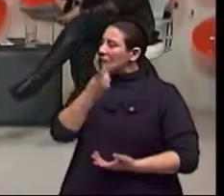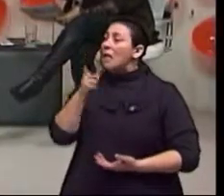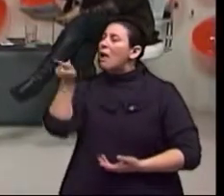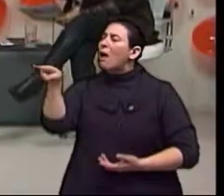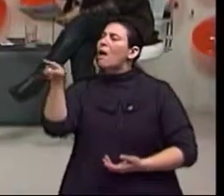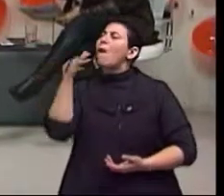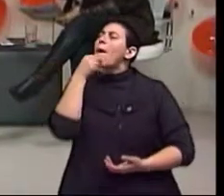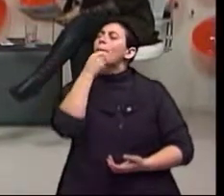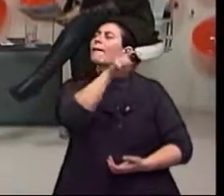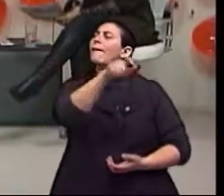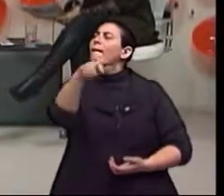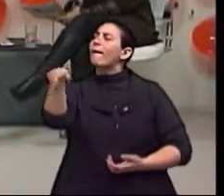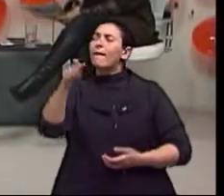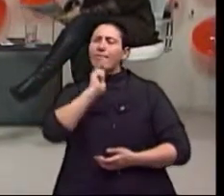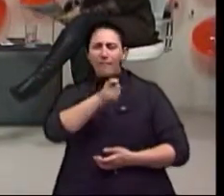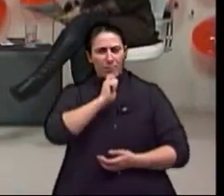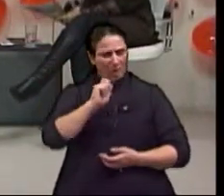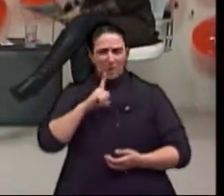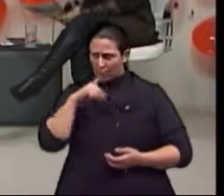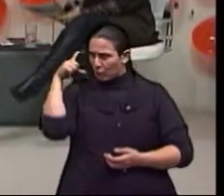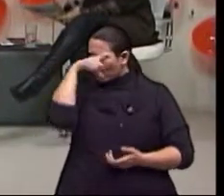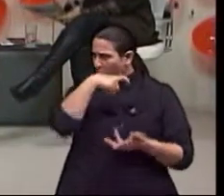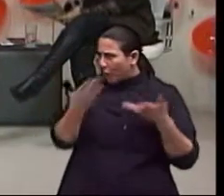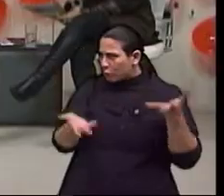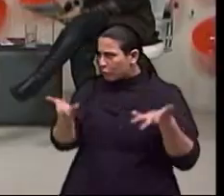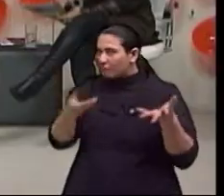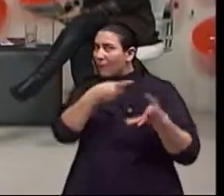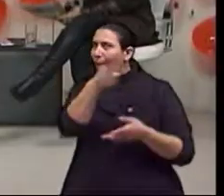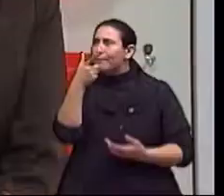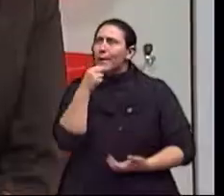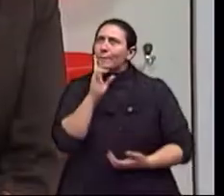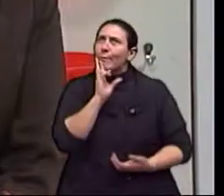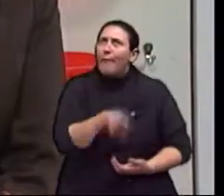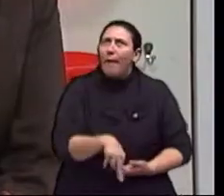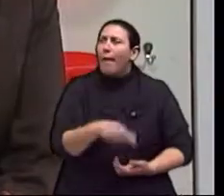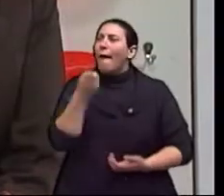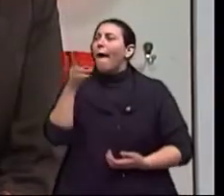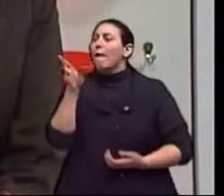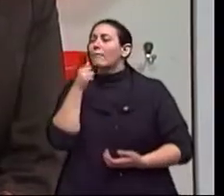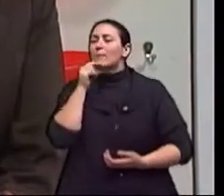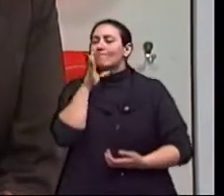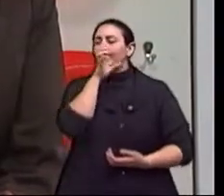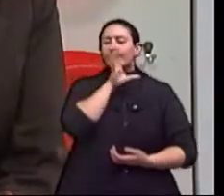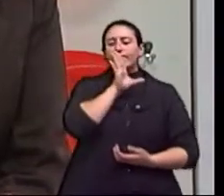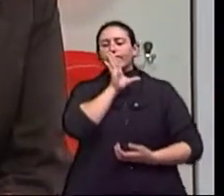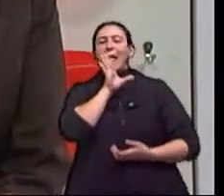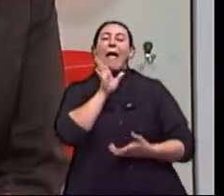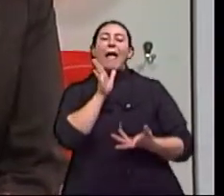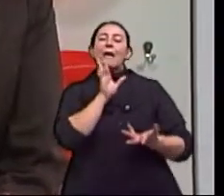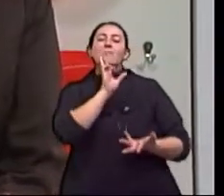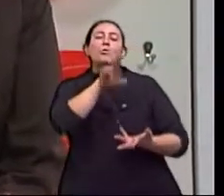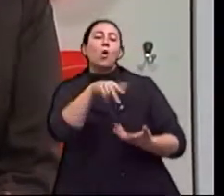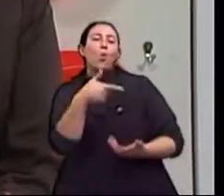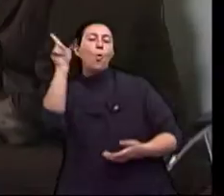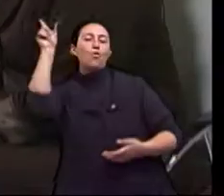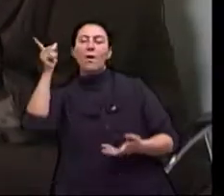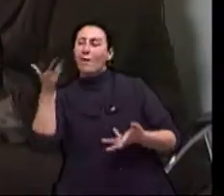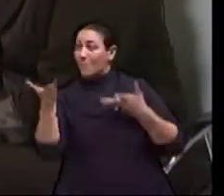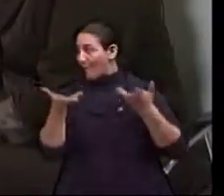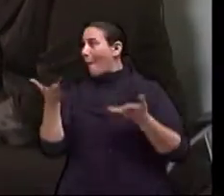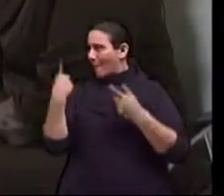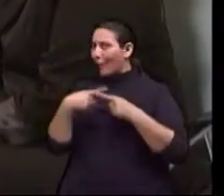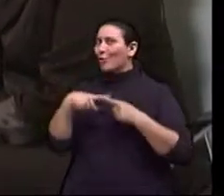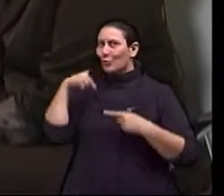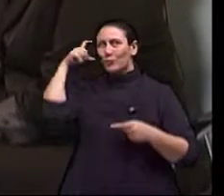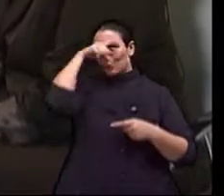participaram da pesquisa. Houve uma dificuldade para que eles respondessem um questionário científico, que foi o caso, né?